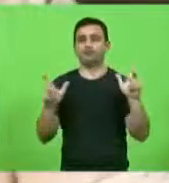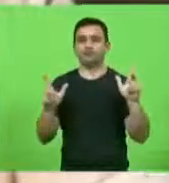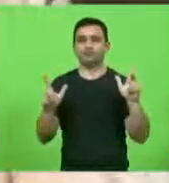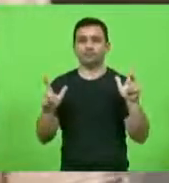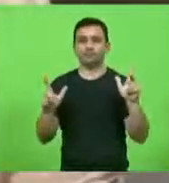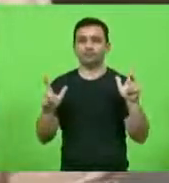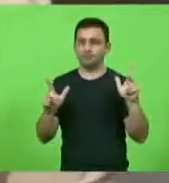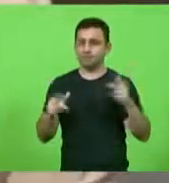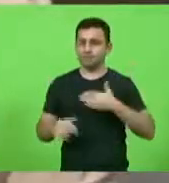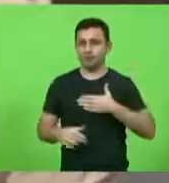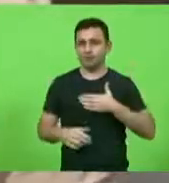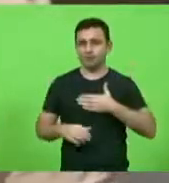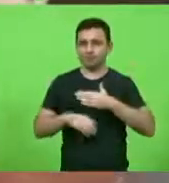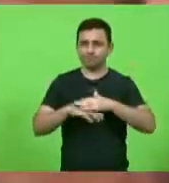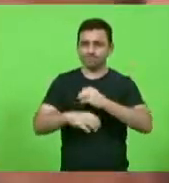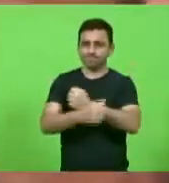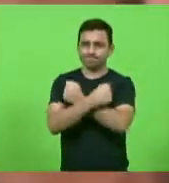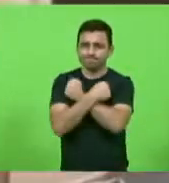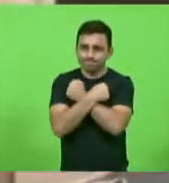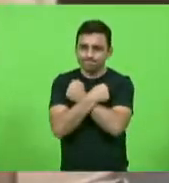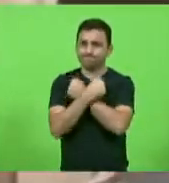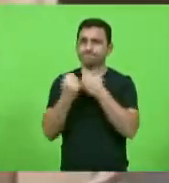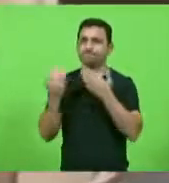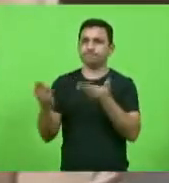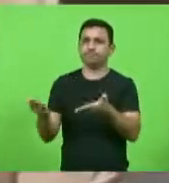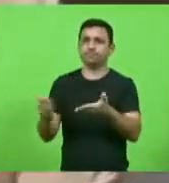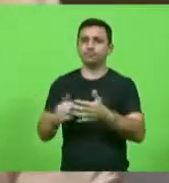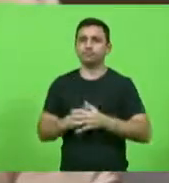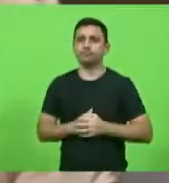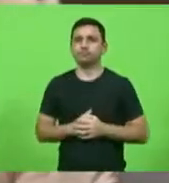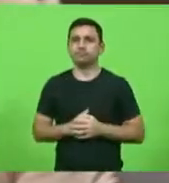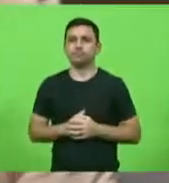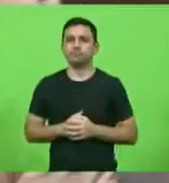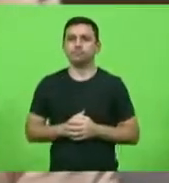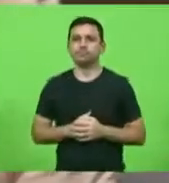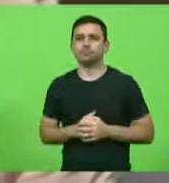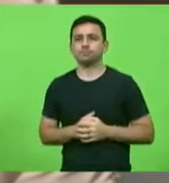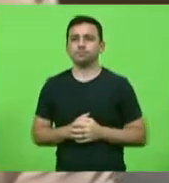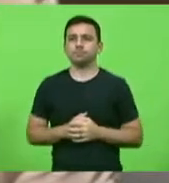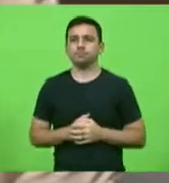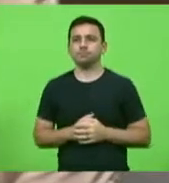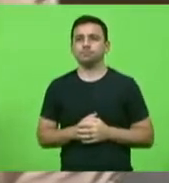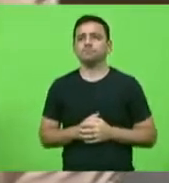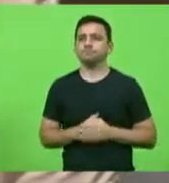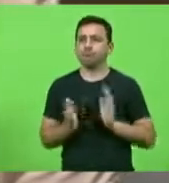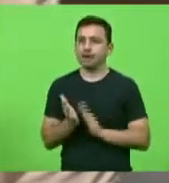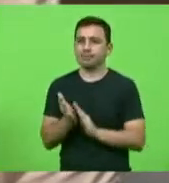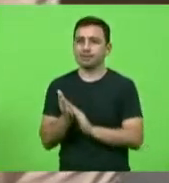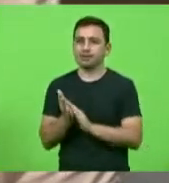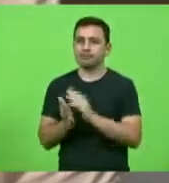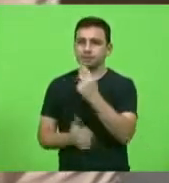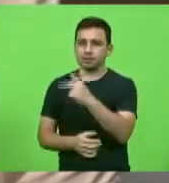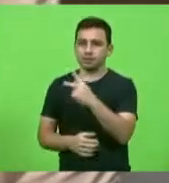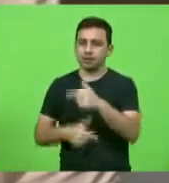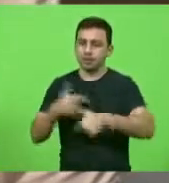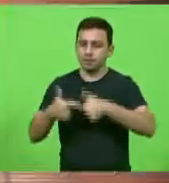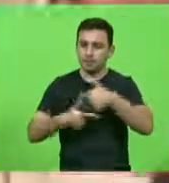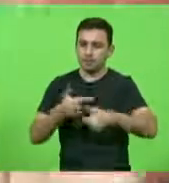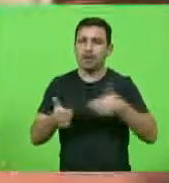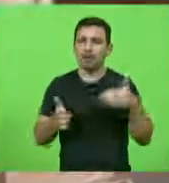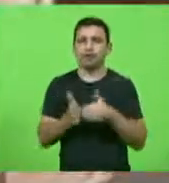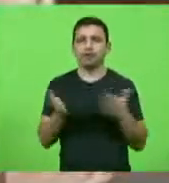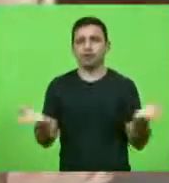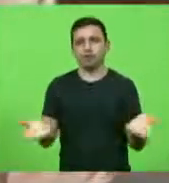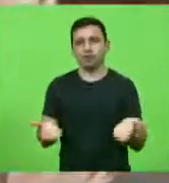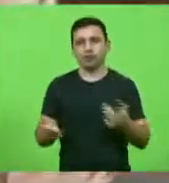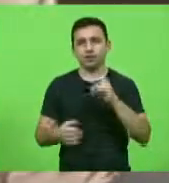receba meu carinho, meu abraço e é isso. Parabéns pelo trabalho que Vossa Excelência empreendeu até então e que Deus